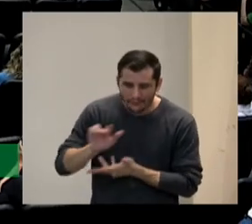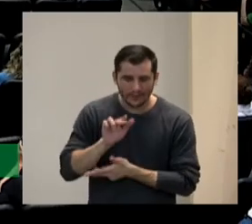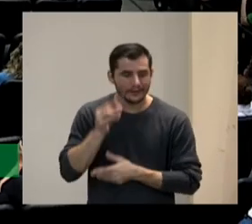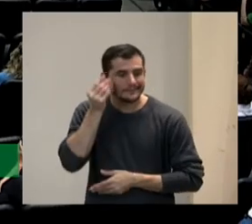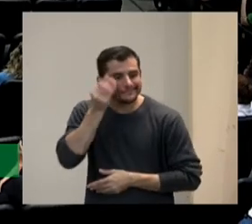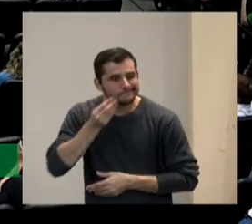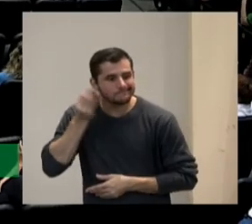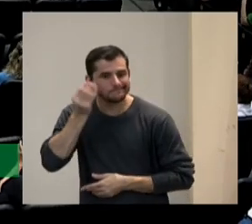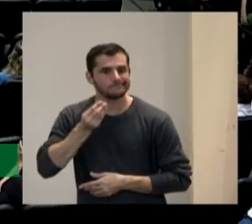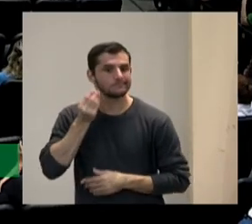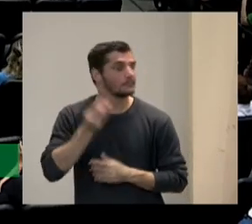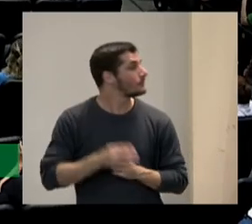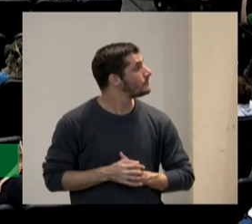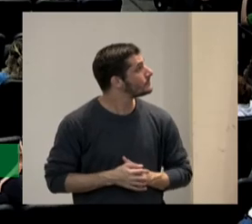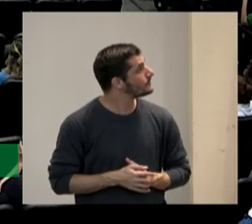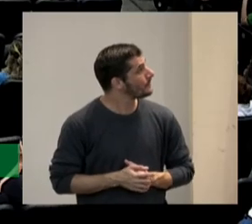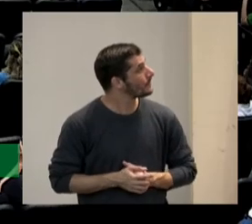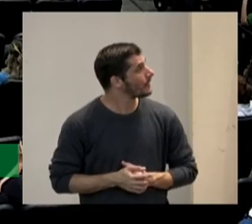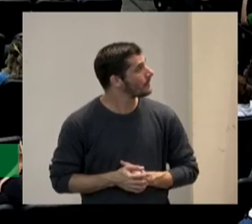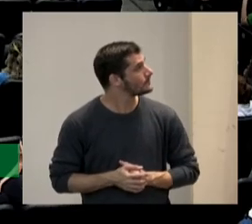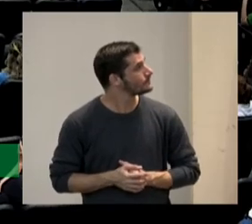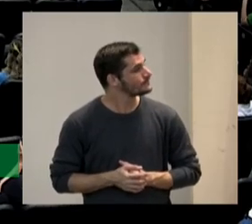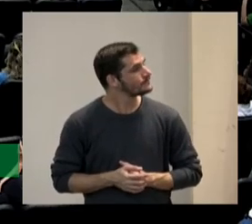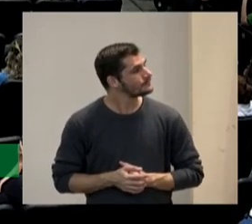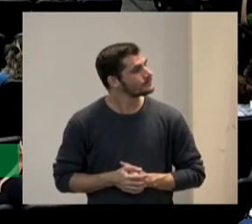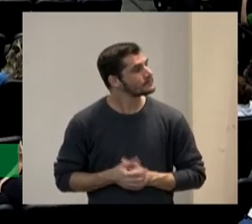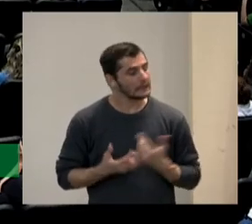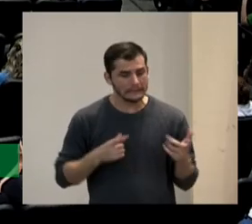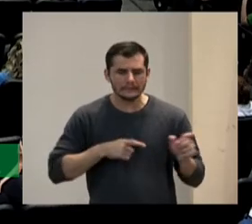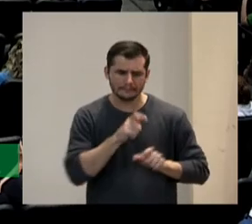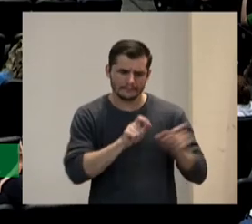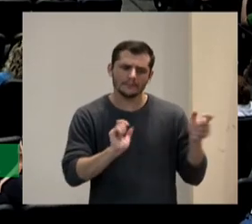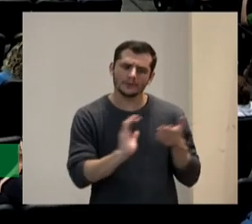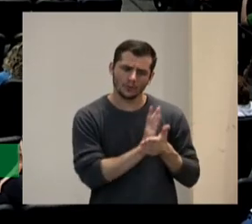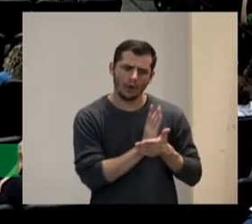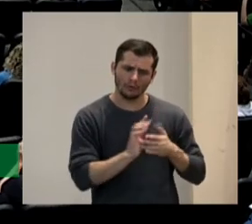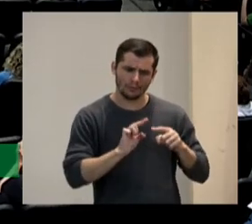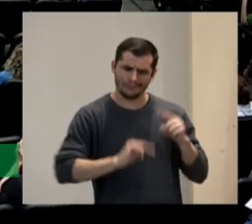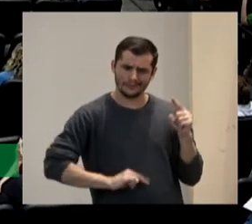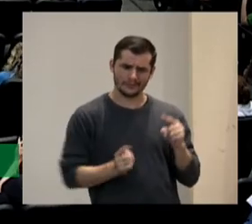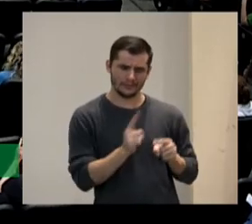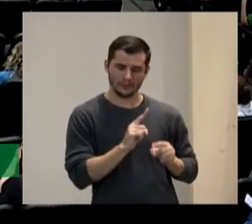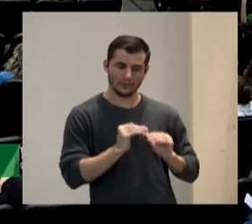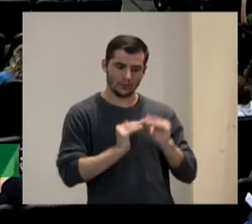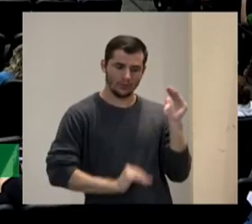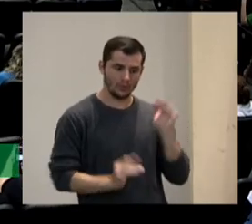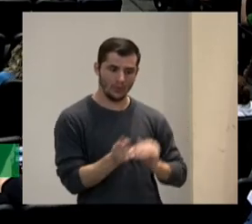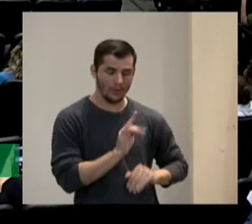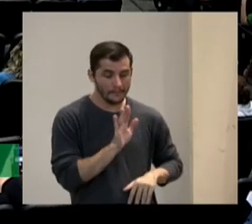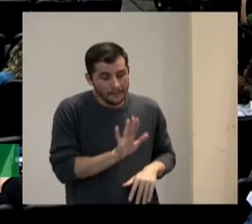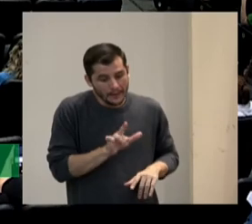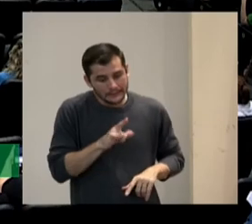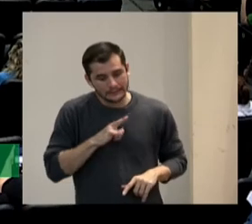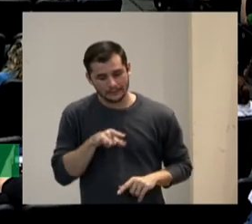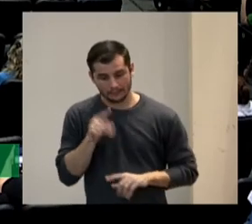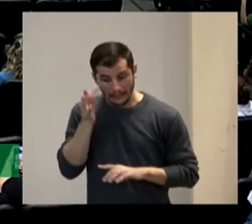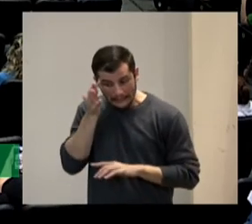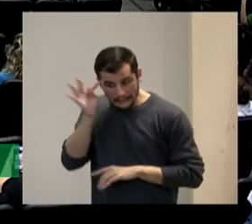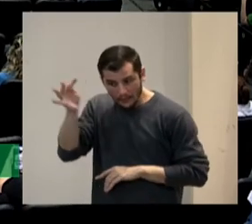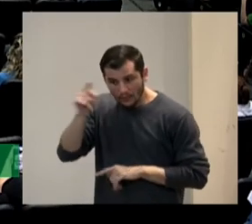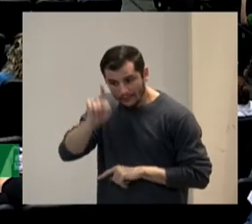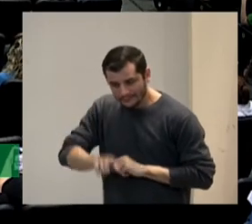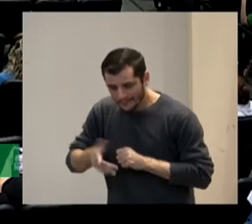diverge dela e não está de acordo com ela é uma teoria que tem seu